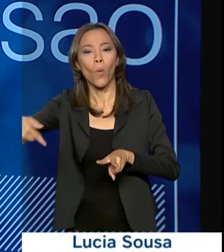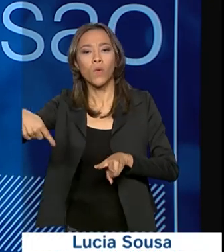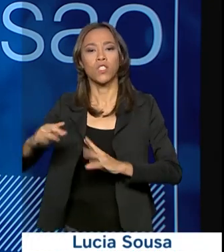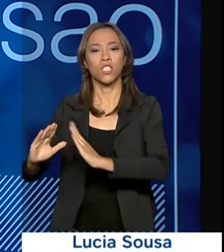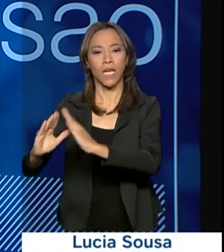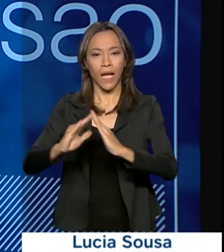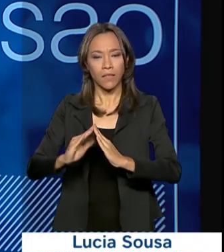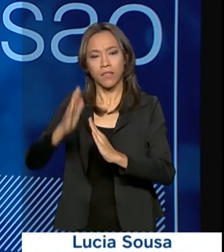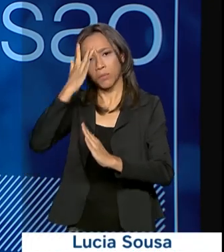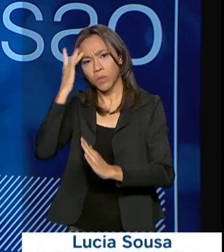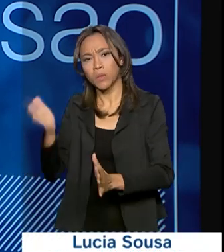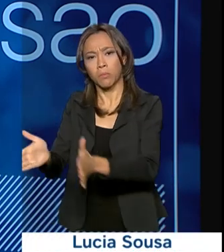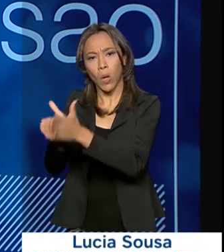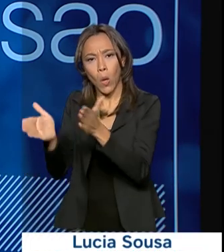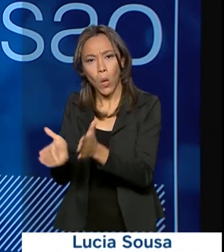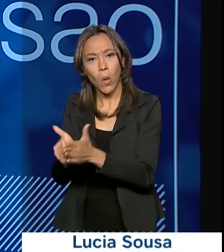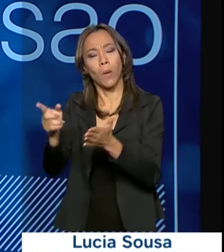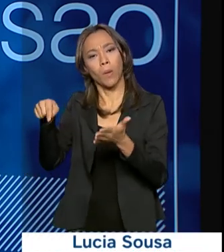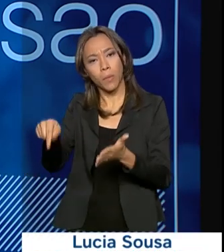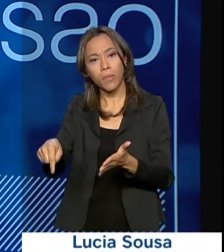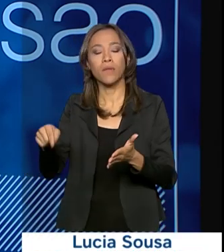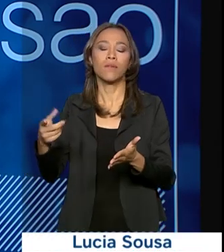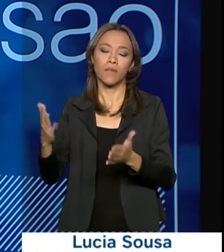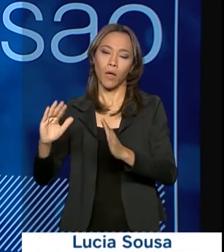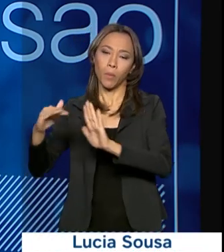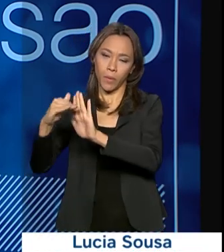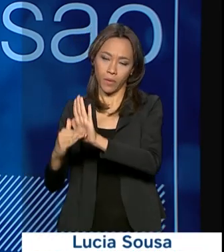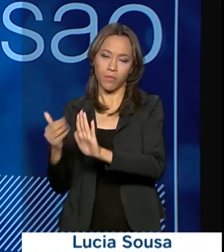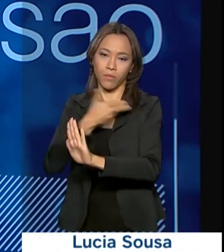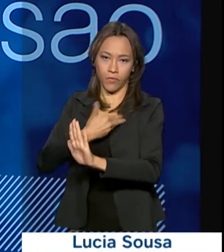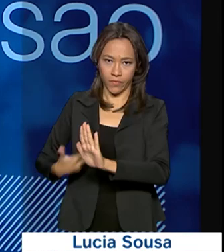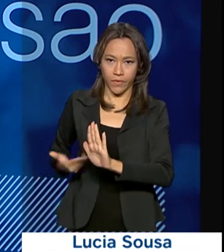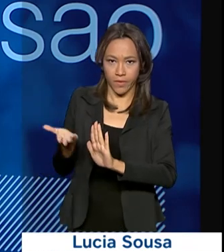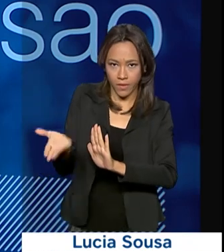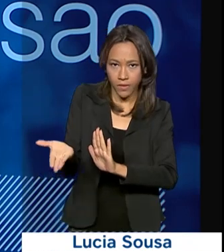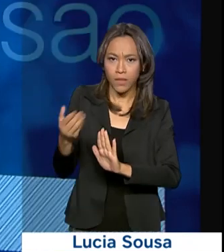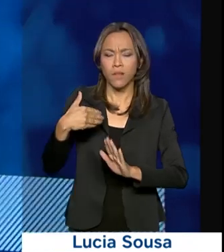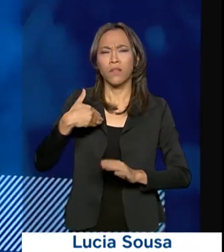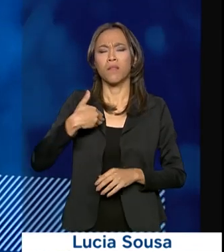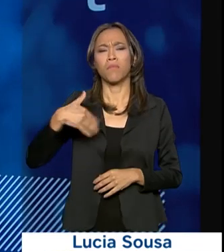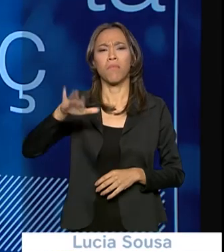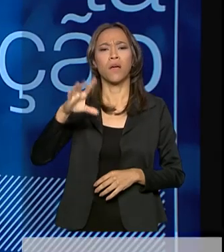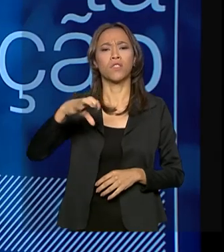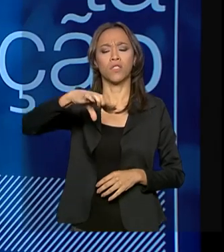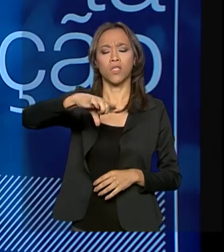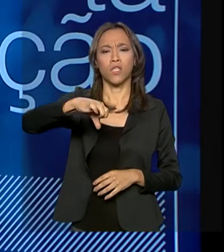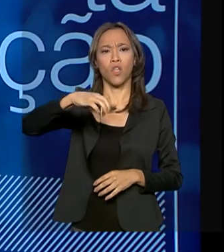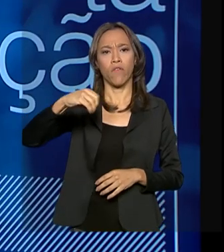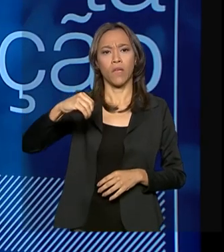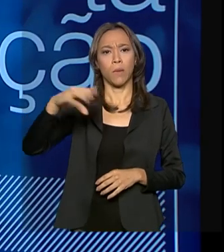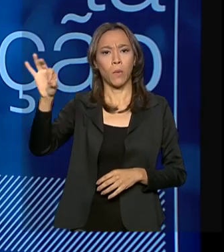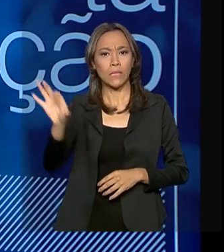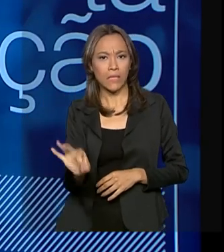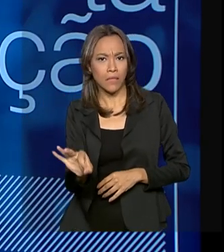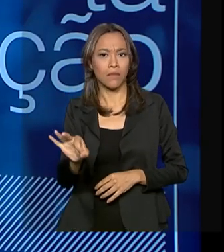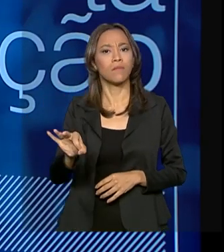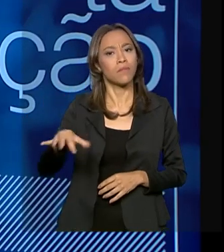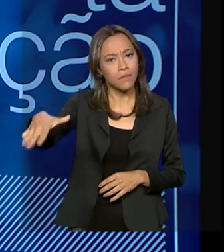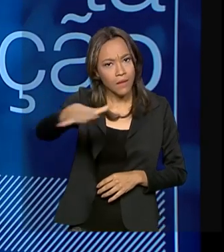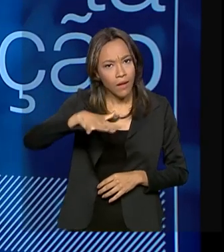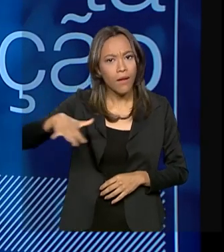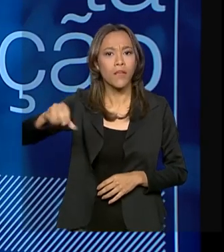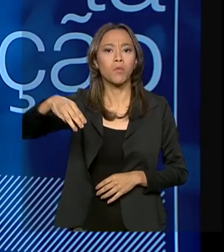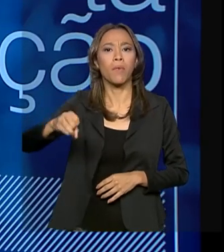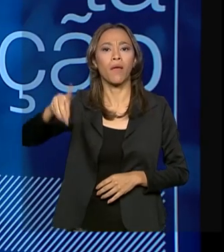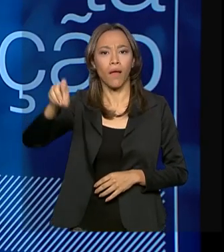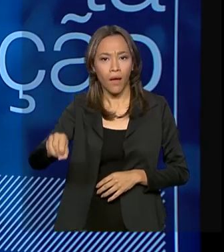renda, que tem o nome de Minha Casa Minha Vida. A Caixa tem mais de 90% do mercado, basicamente é só Caixa